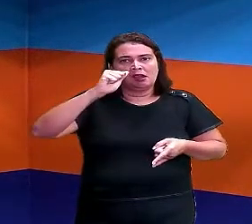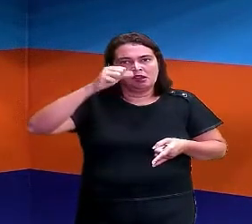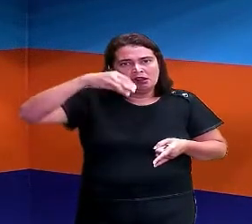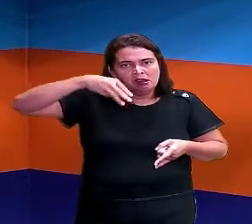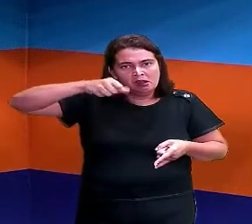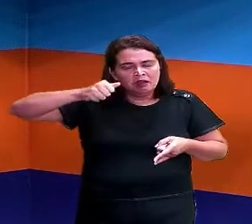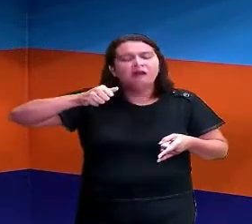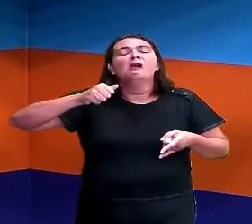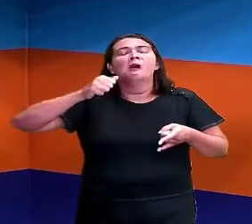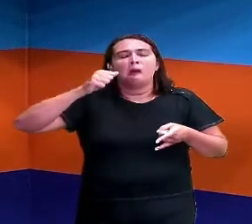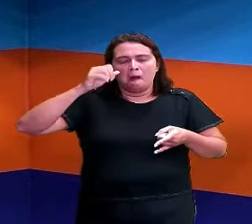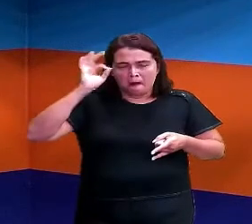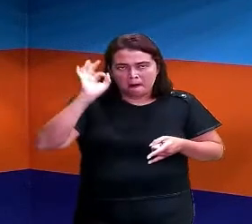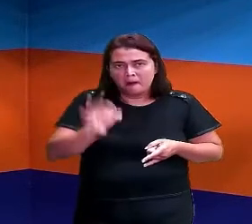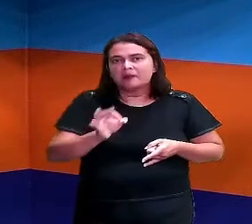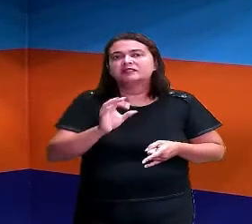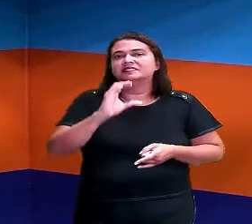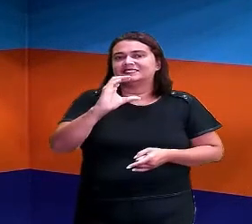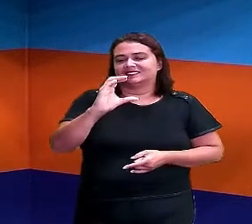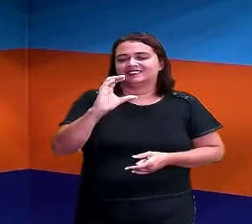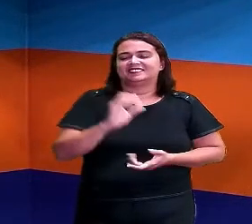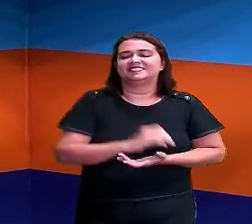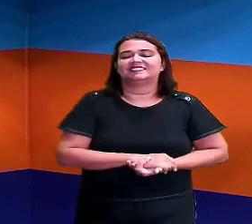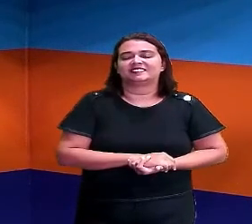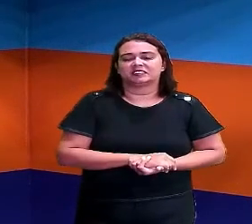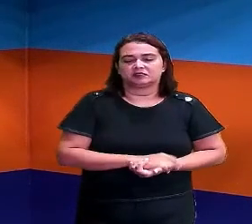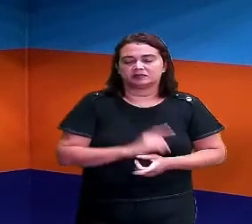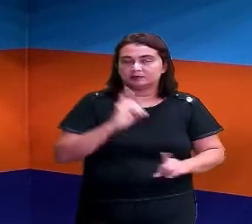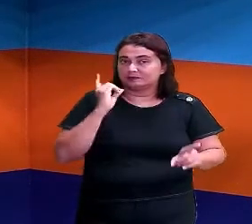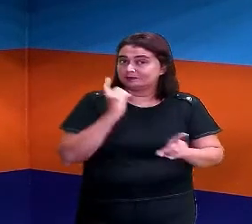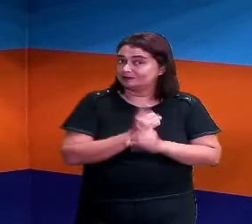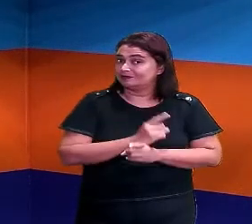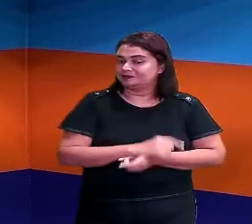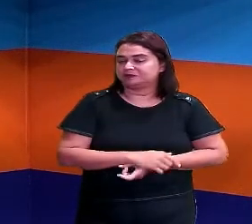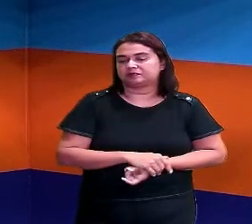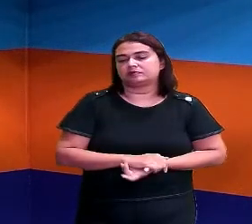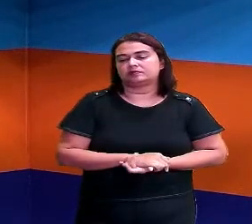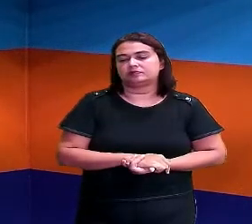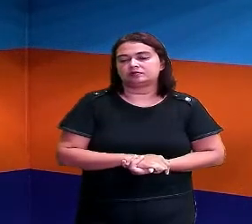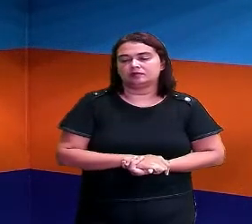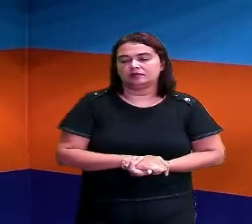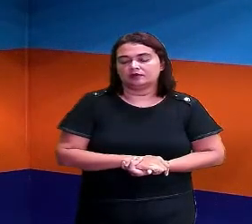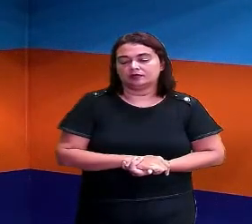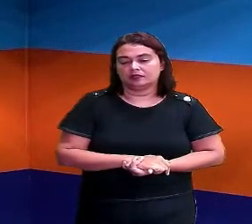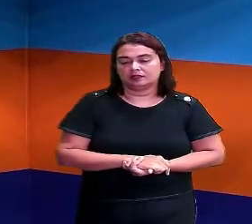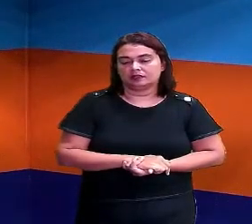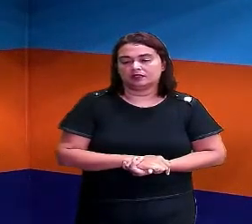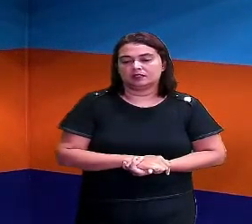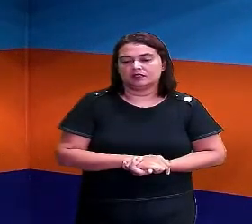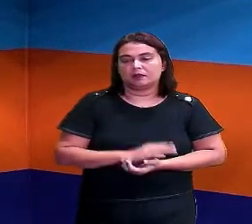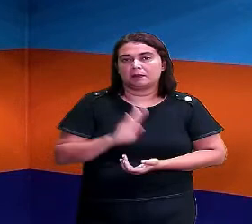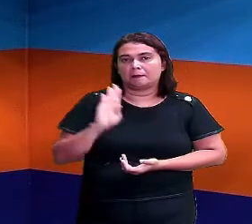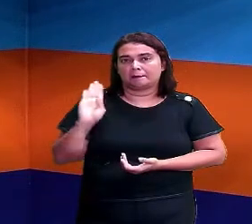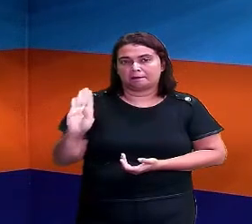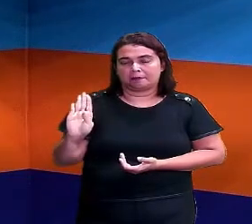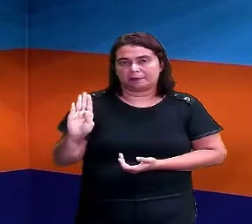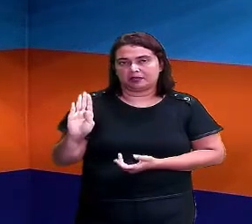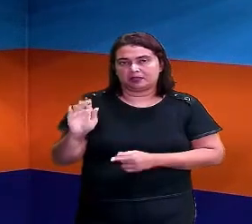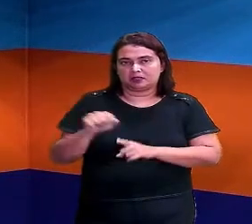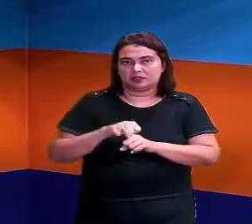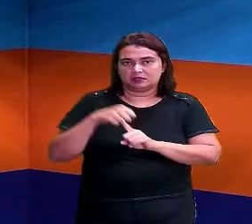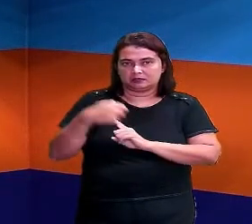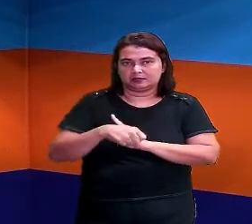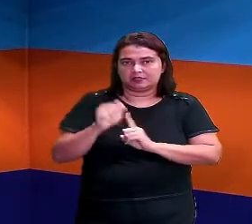cama começa com a letrinha C, isso mesmo. Então, aí já tenho banana